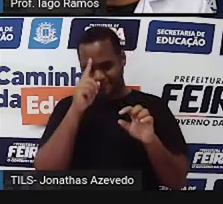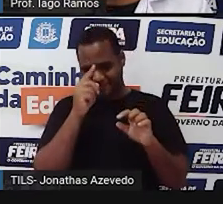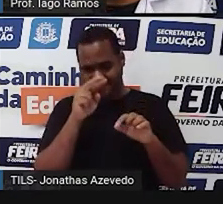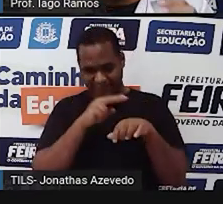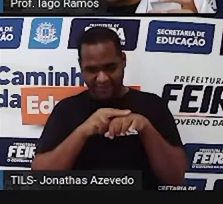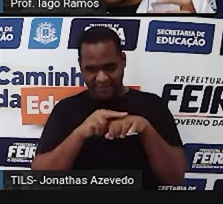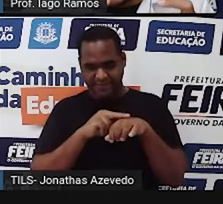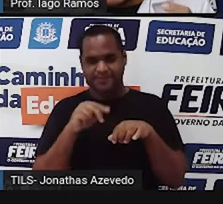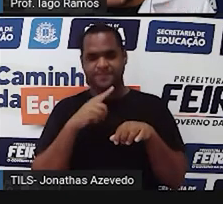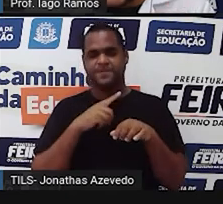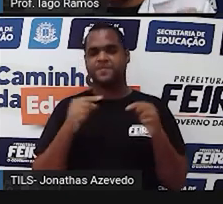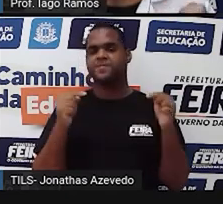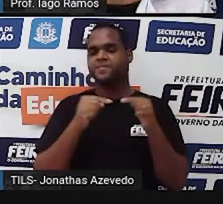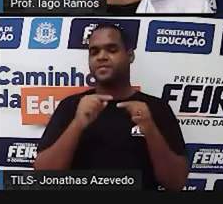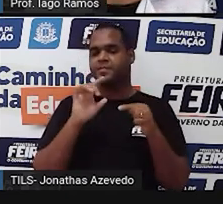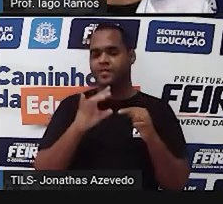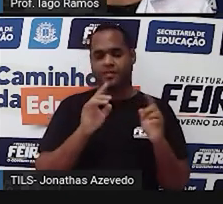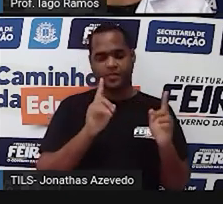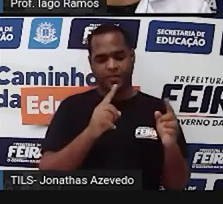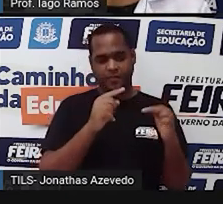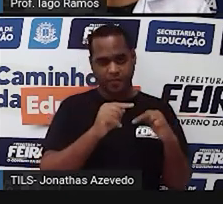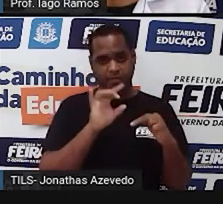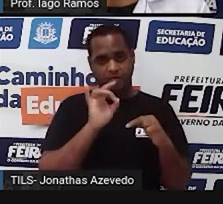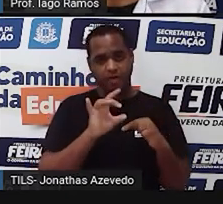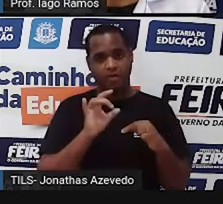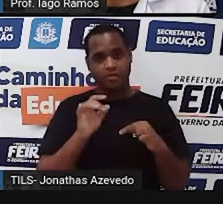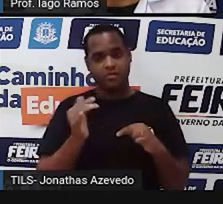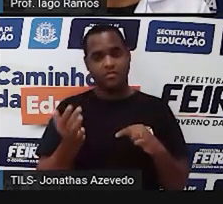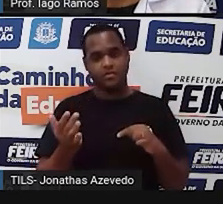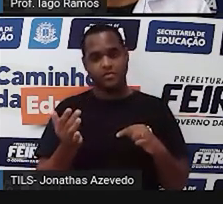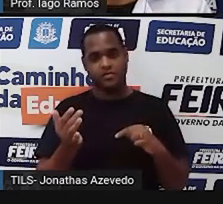fico com uma caixinha só do lado esquerdo,